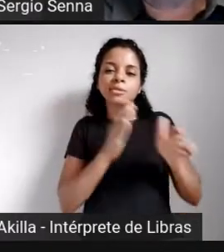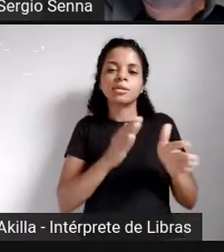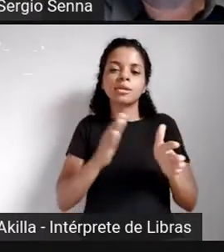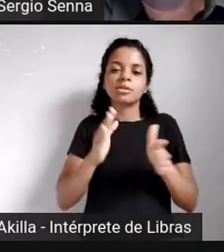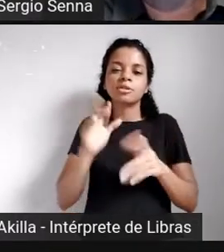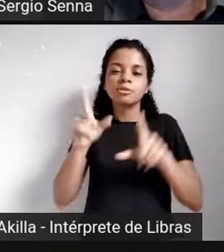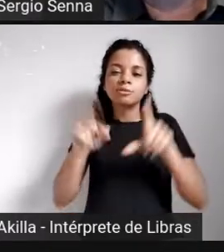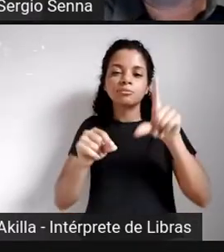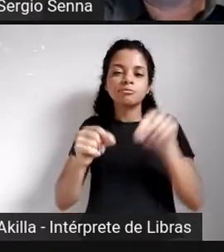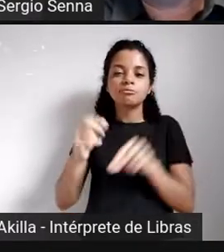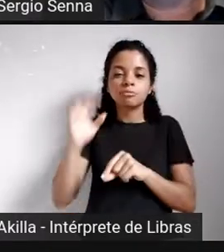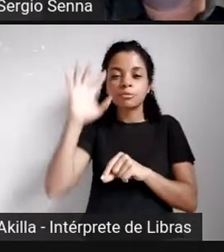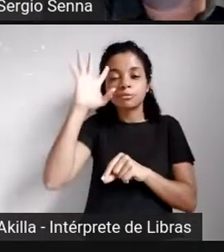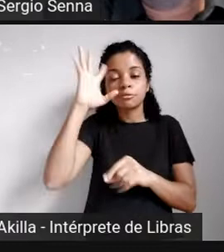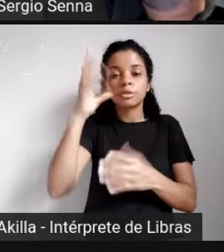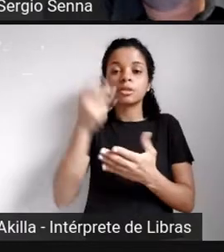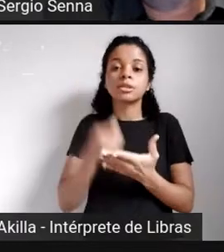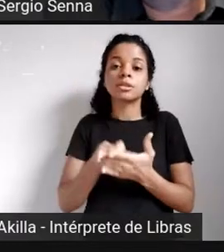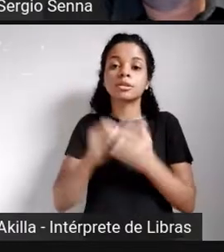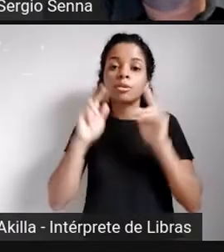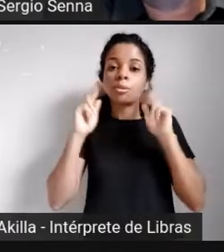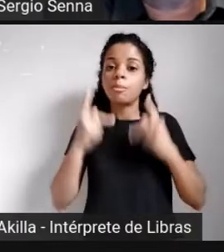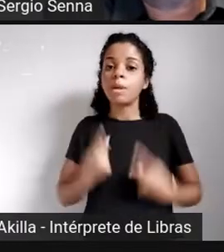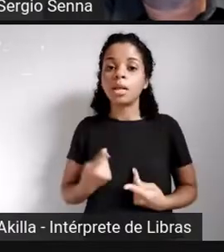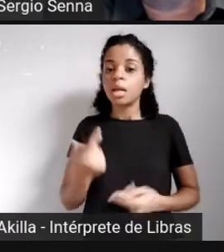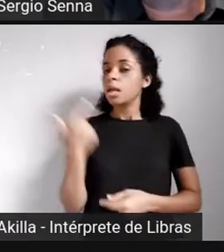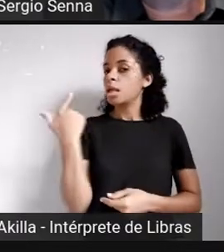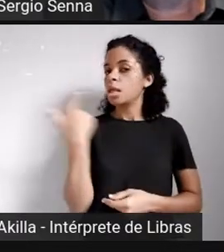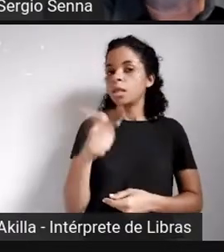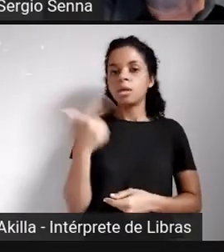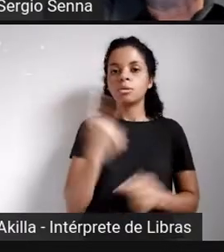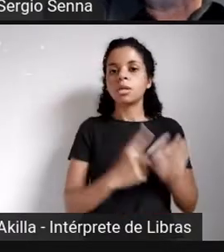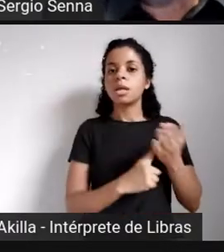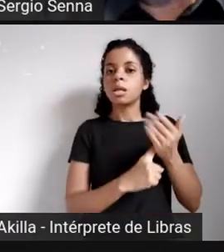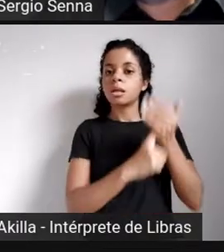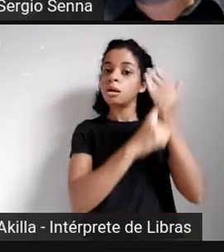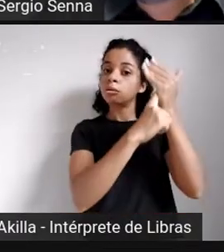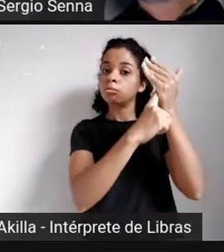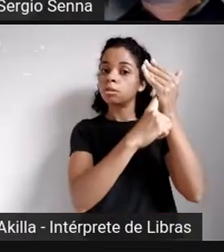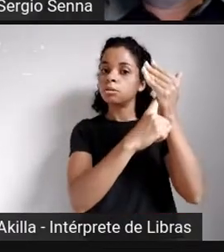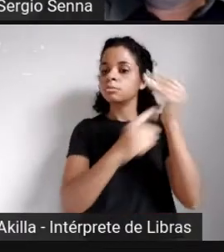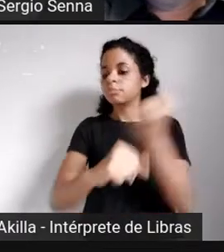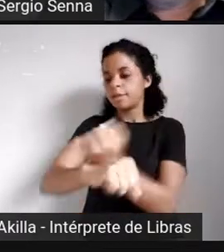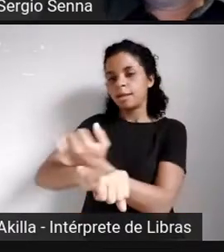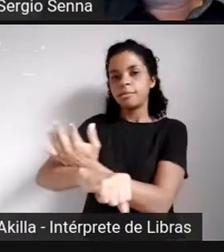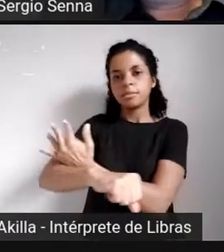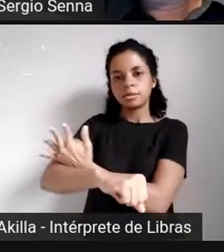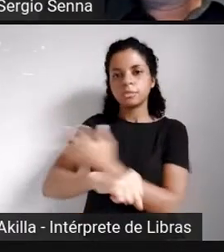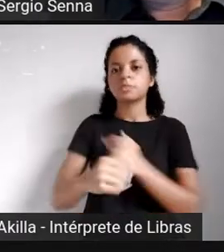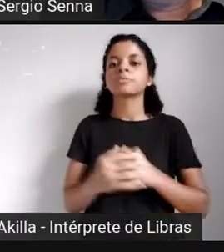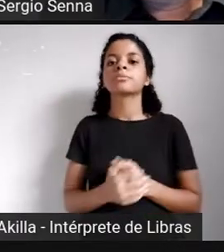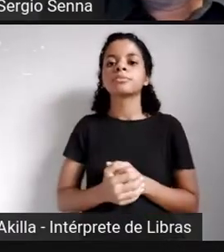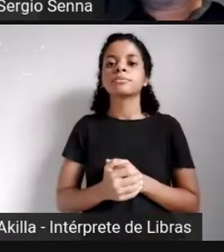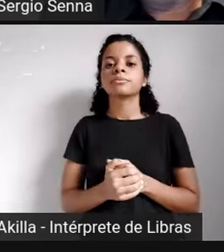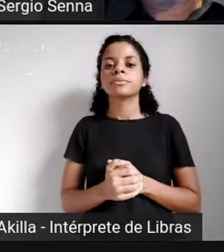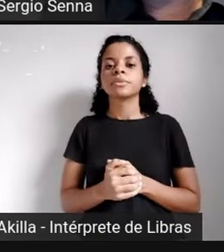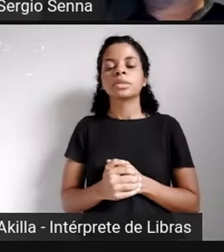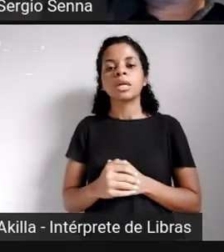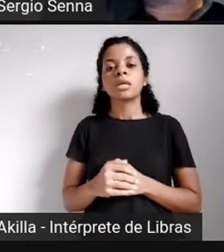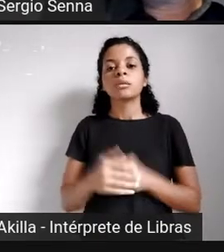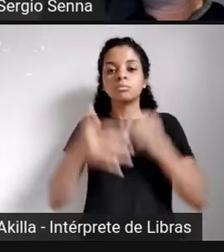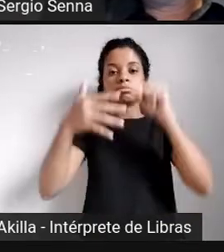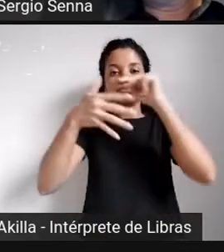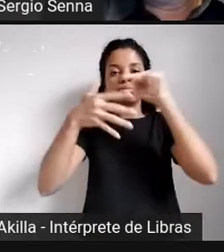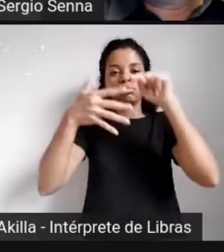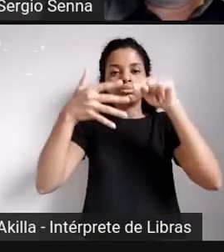nas decisões automatizadas, que são as emoções. Eu listei aqui algumas funções mentais,